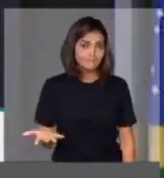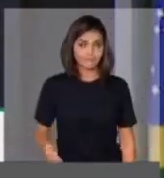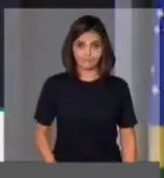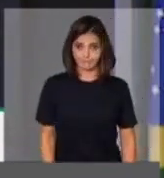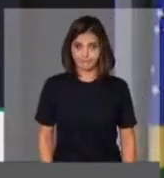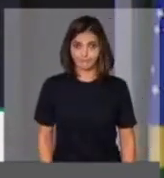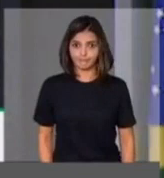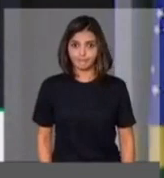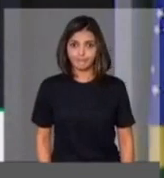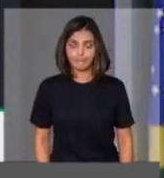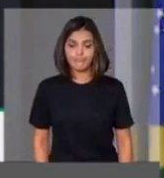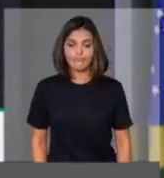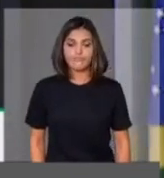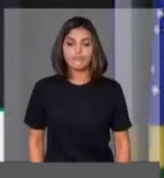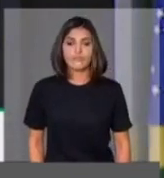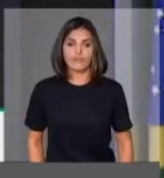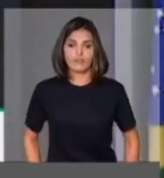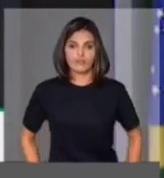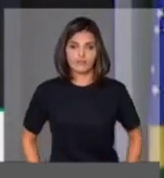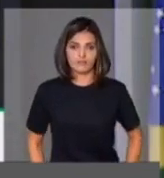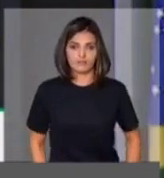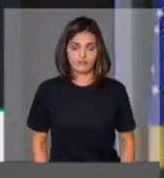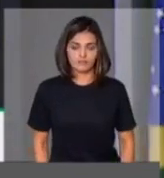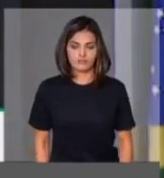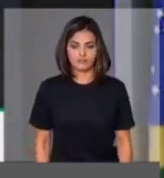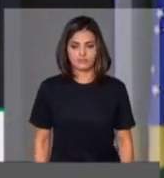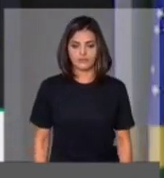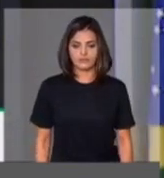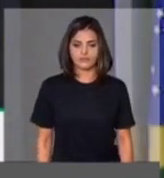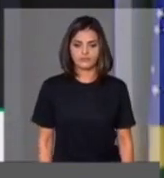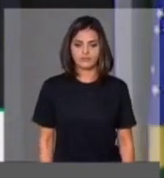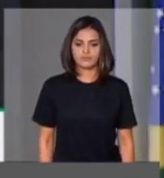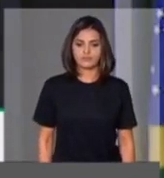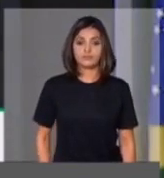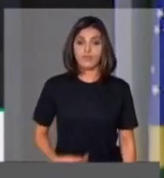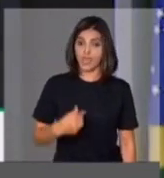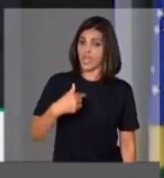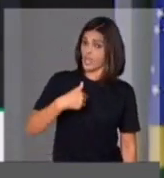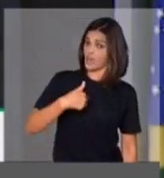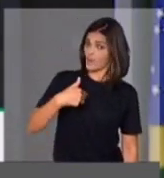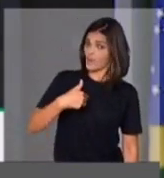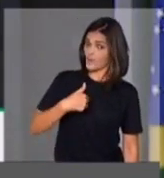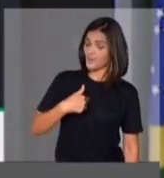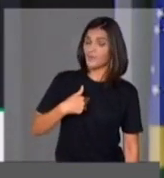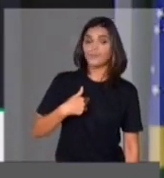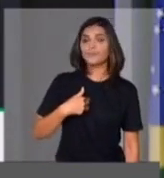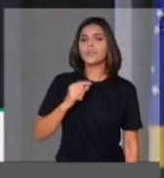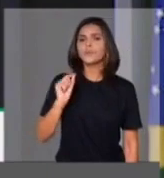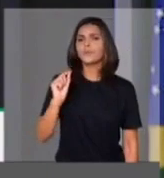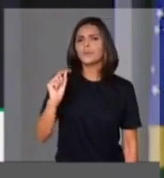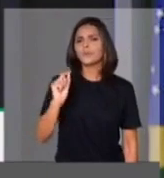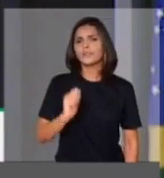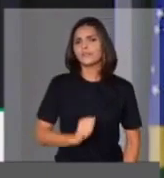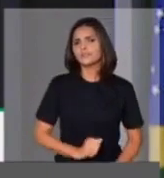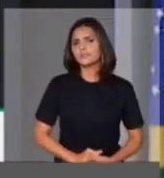organização e está sendo montada. Eu gostaria de